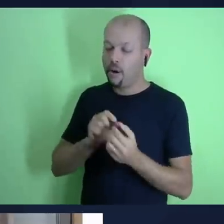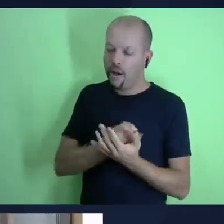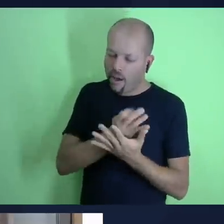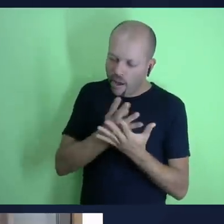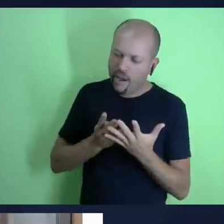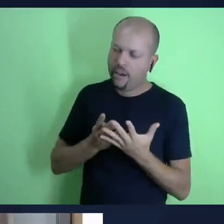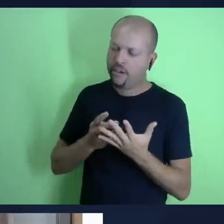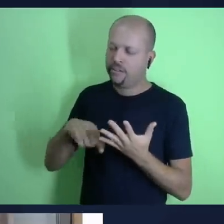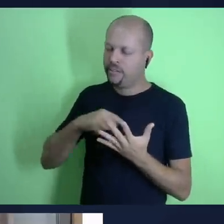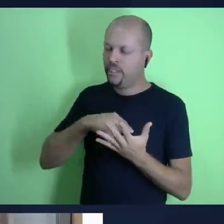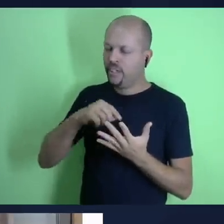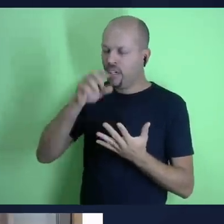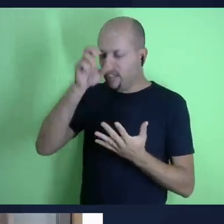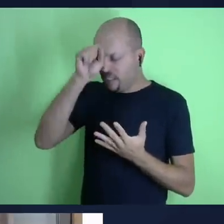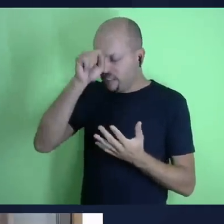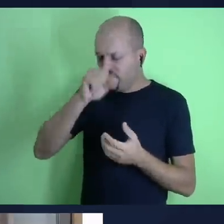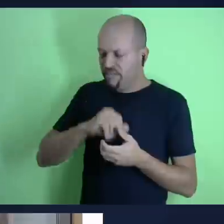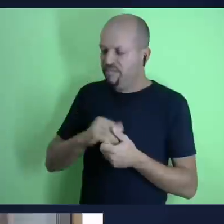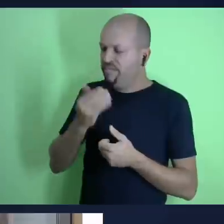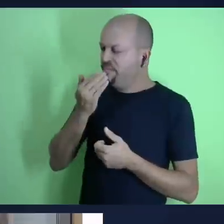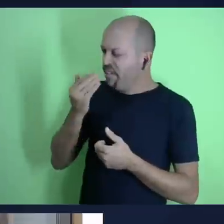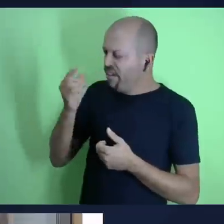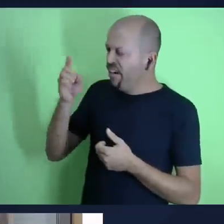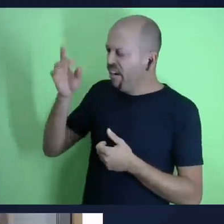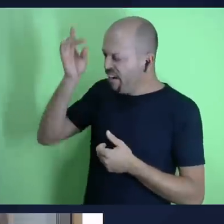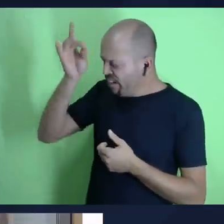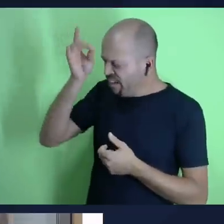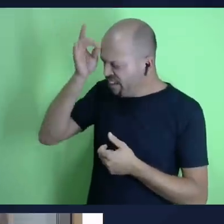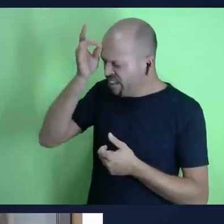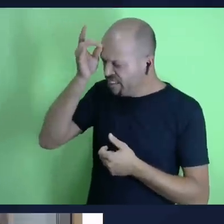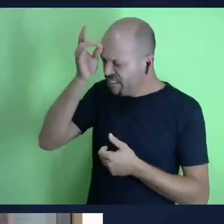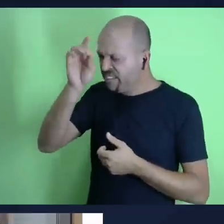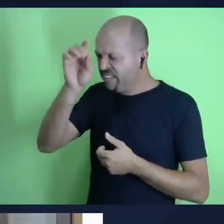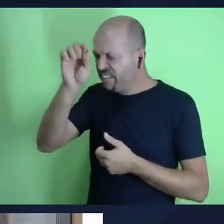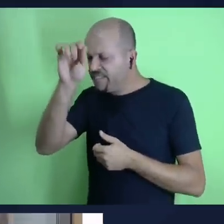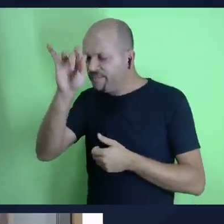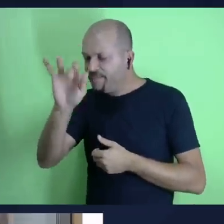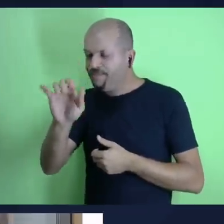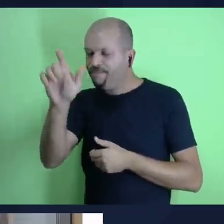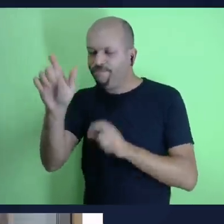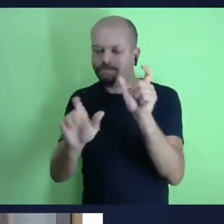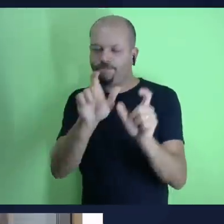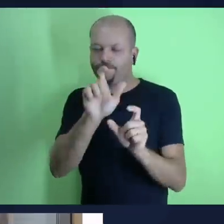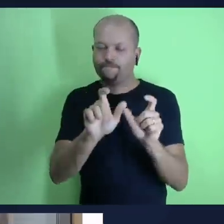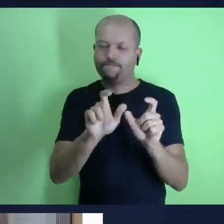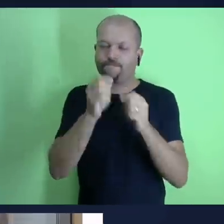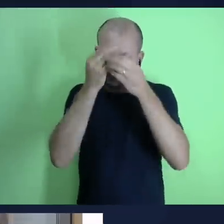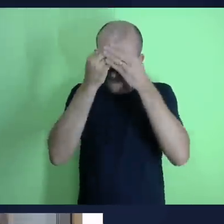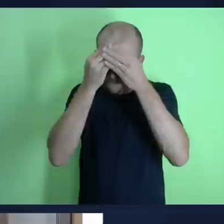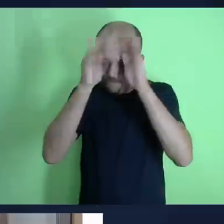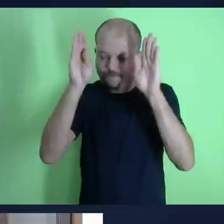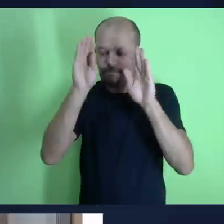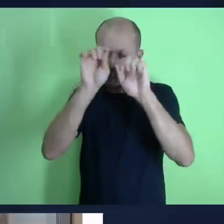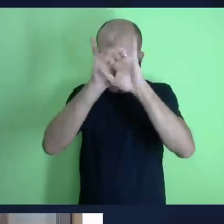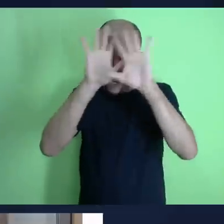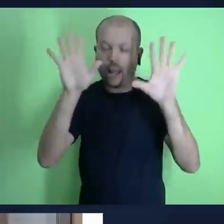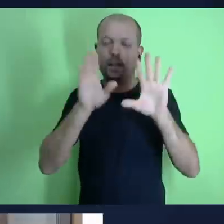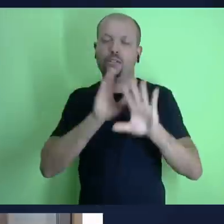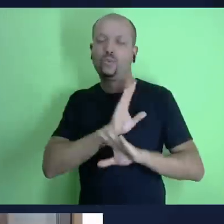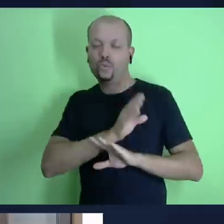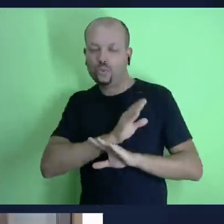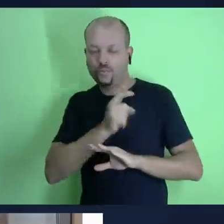tenhamos um entendimento amplo e profundo da nossa responsabilidade de fazermos parte da sua família qual é o nosso papel